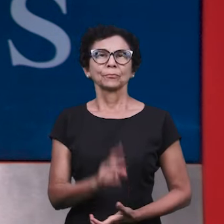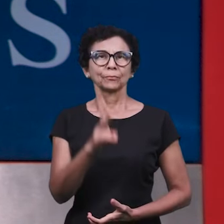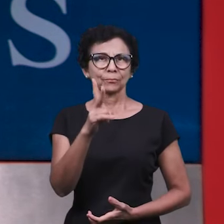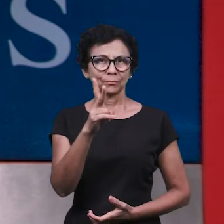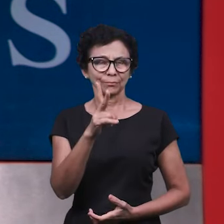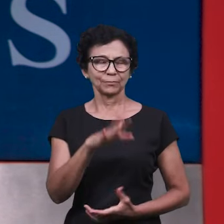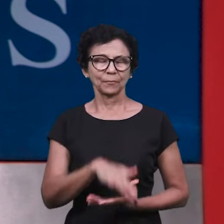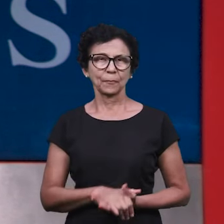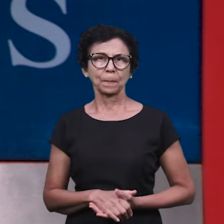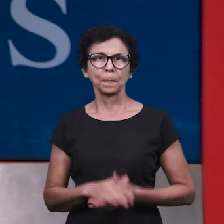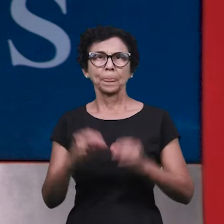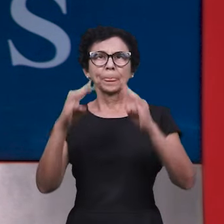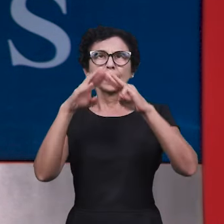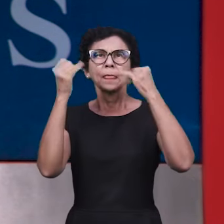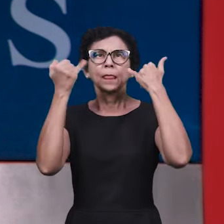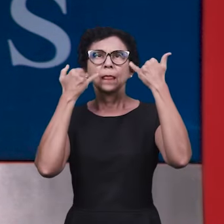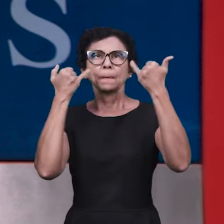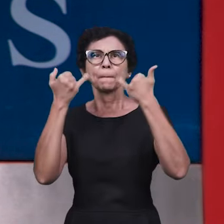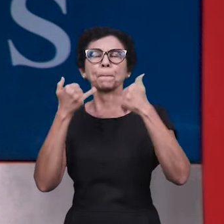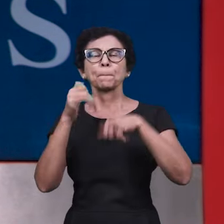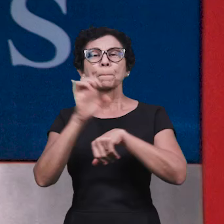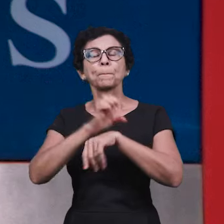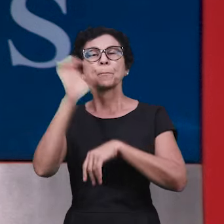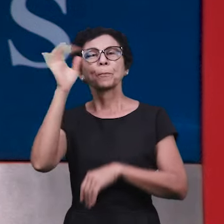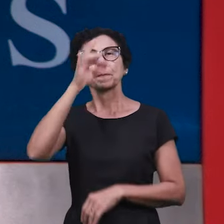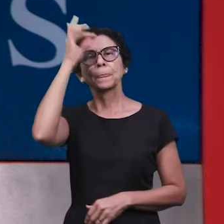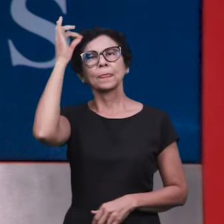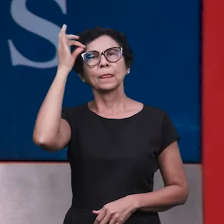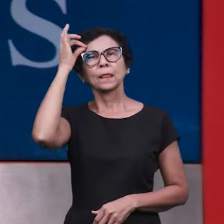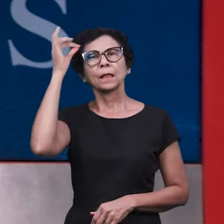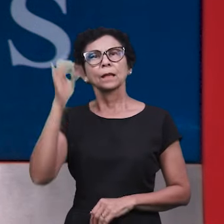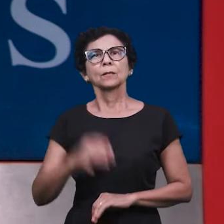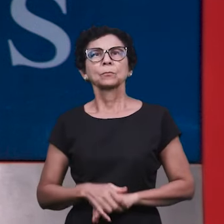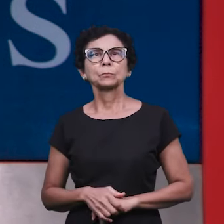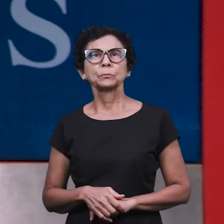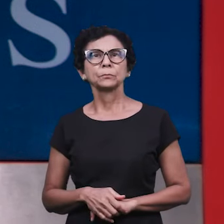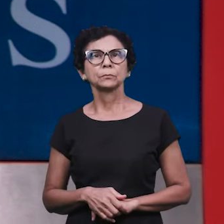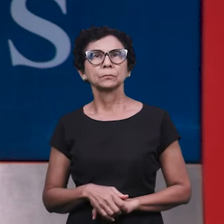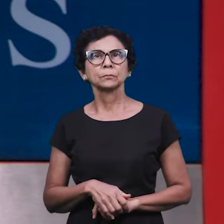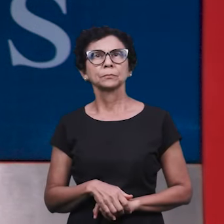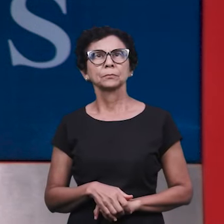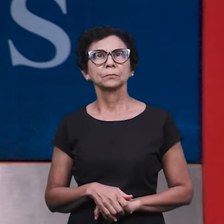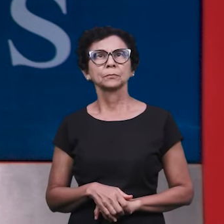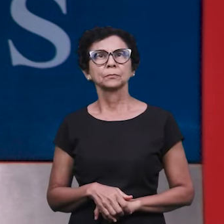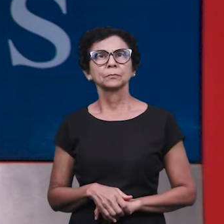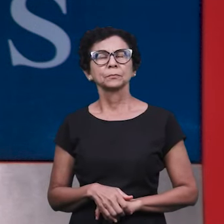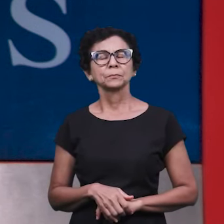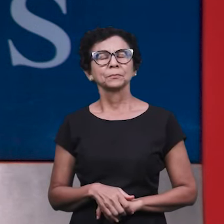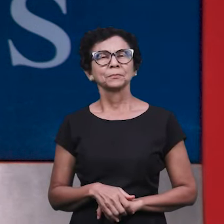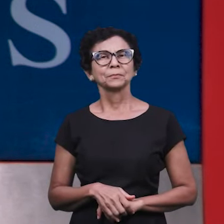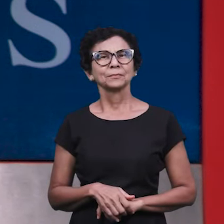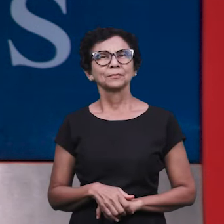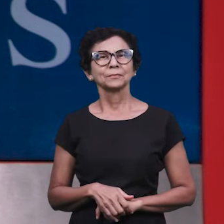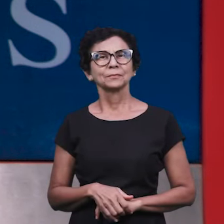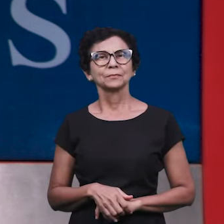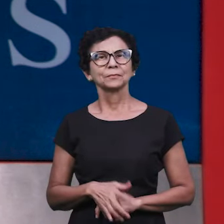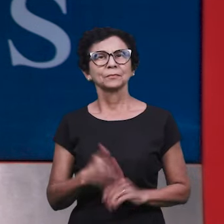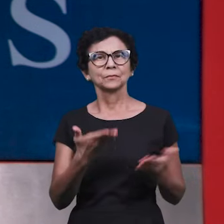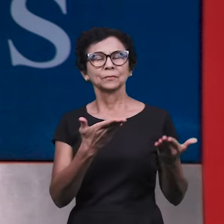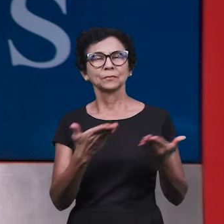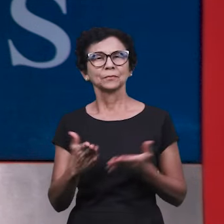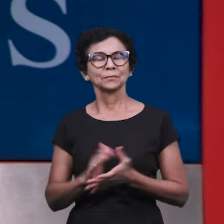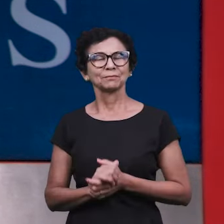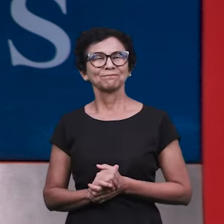Olha, notícias, né? Notícias aqui do Estado do Espírito Santo. Agora vamos diretamente para você saber mais notícias. Vamos falar aí com o nosso companheiro